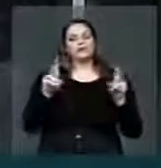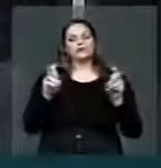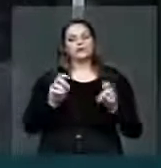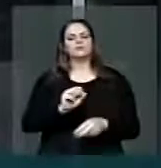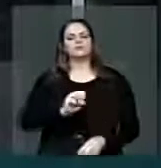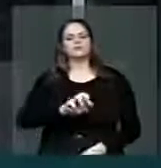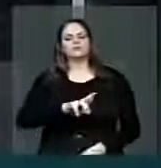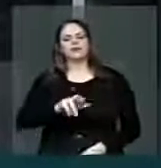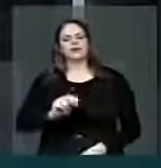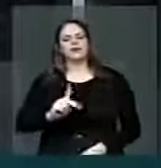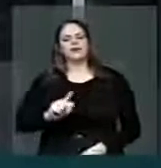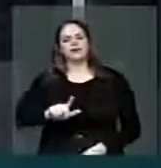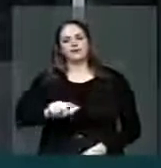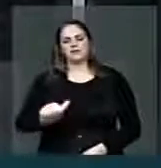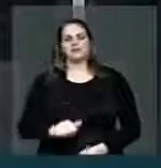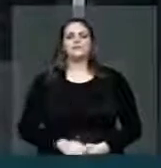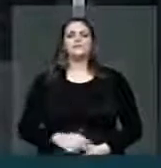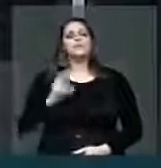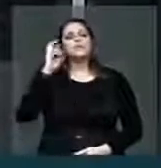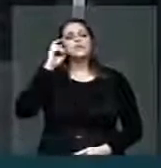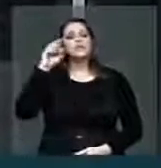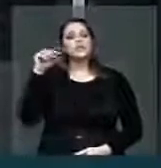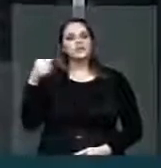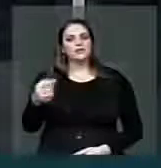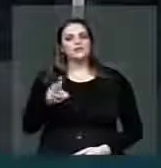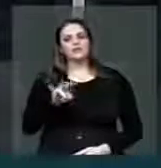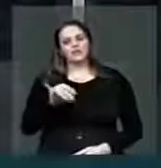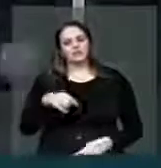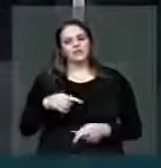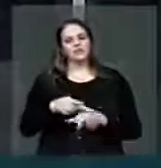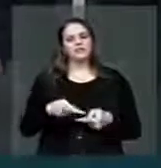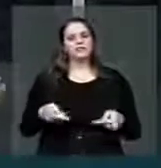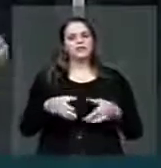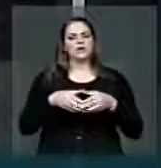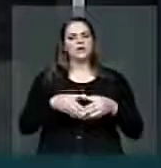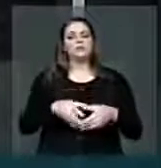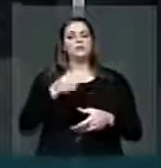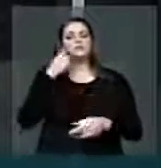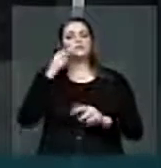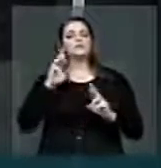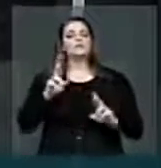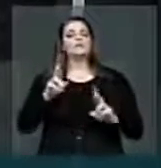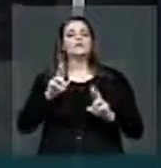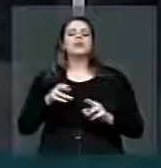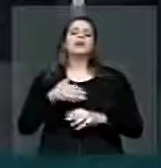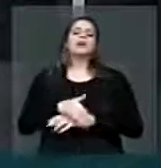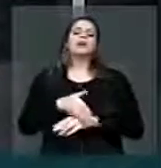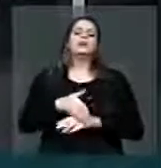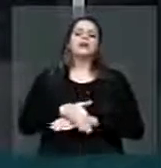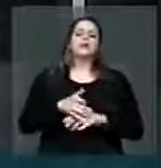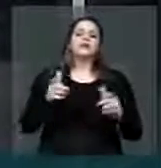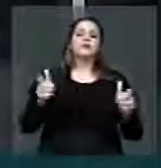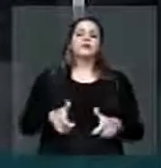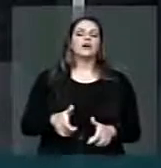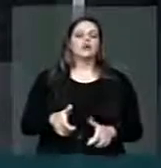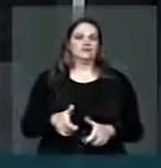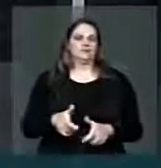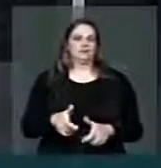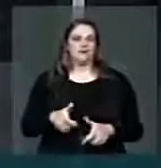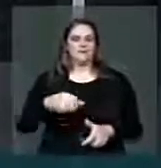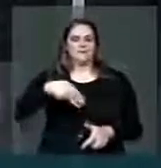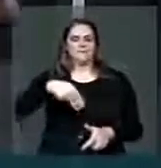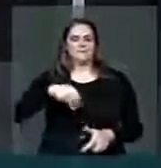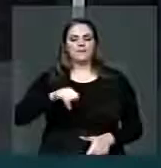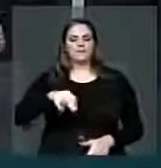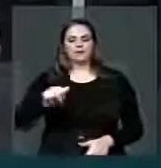quinta-feira nós vamos à Serra Pelada e esperamos ter acesso ao interior da mina,